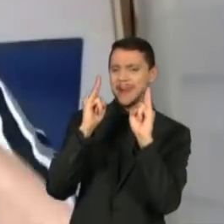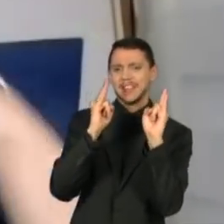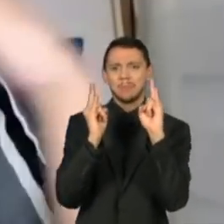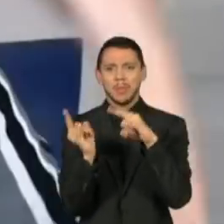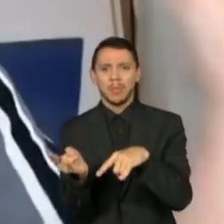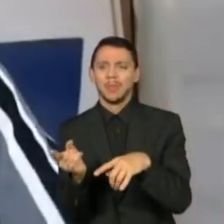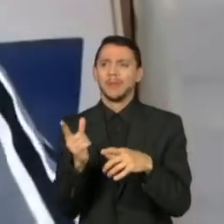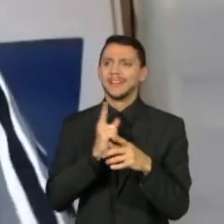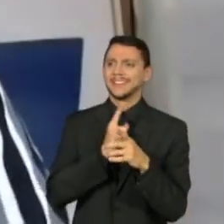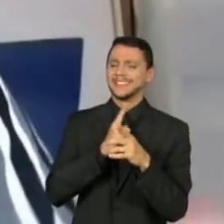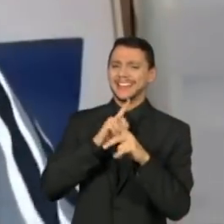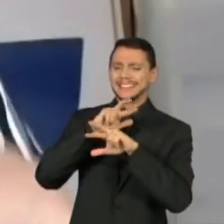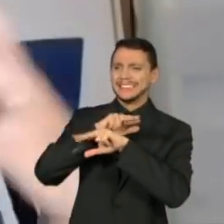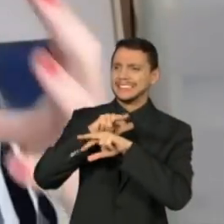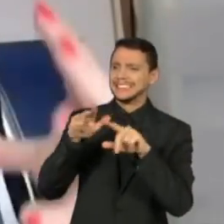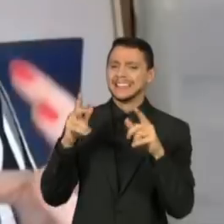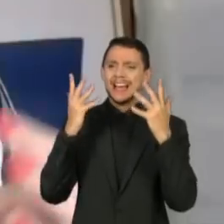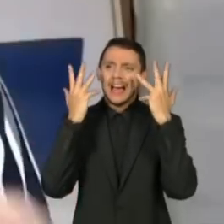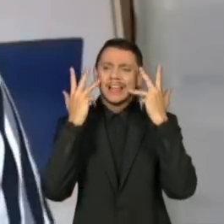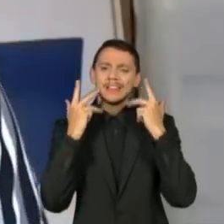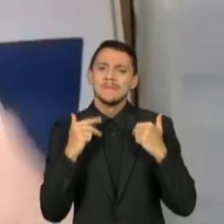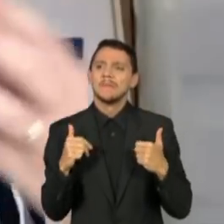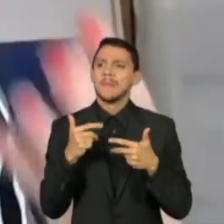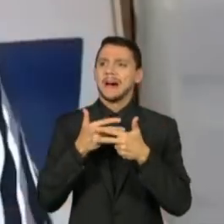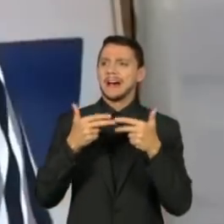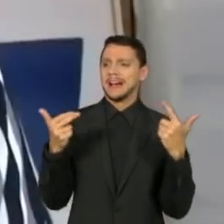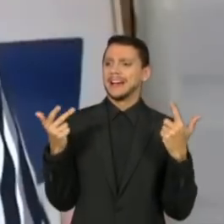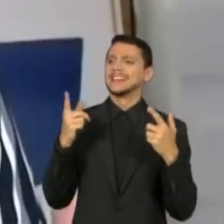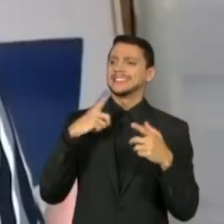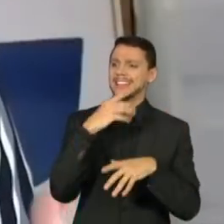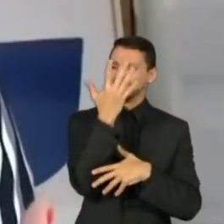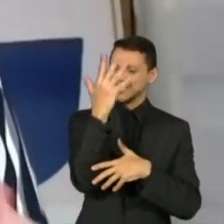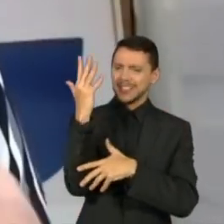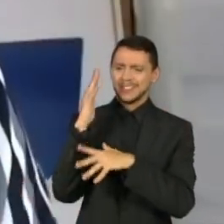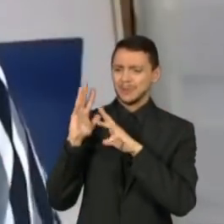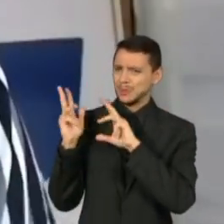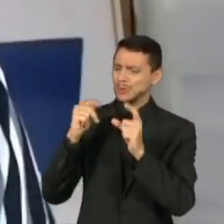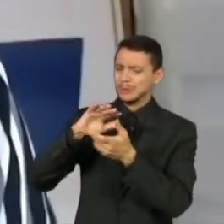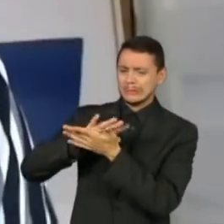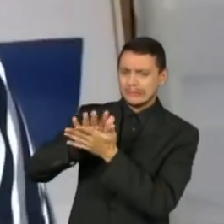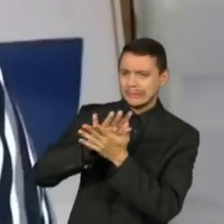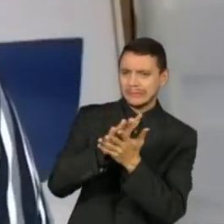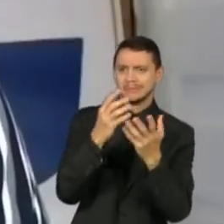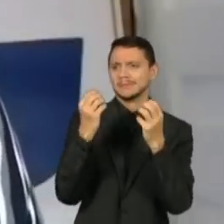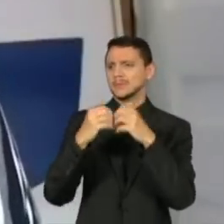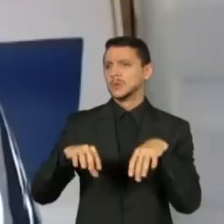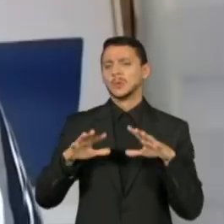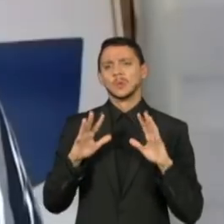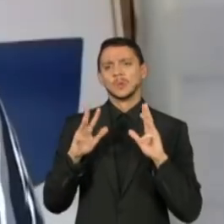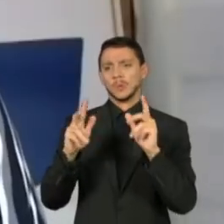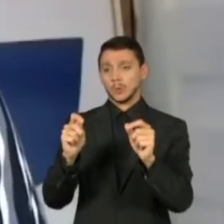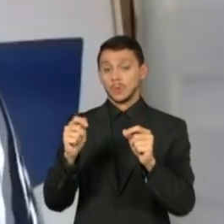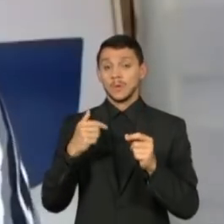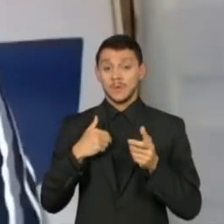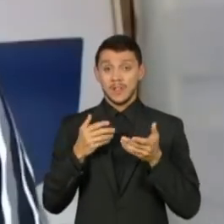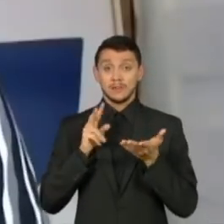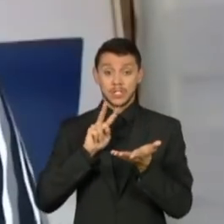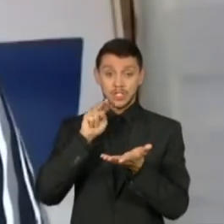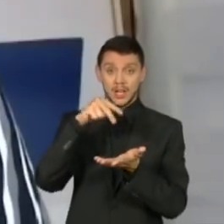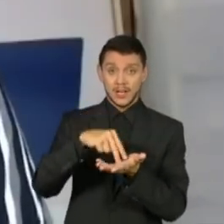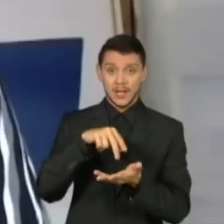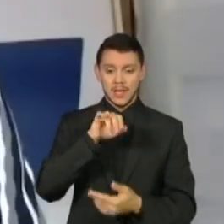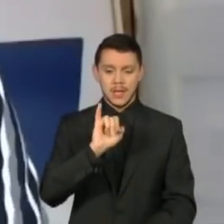100 toneladas, animais, vegetação. Para muito além disso, quando eu cheguei no Instituto Médico Legal para